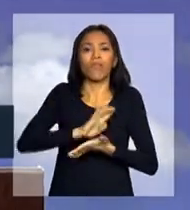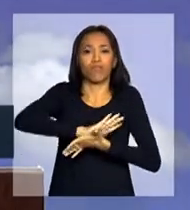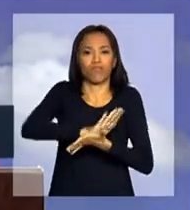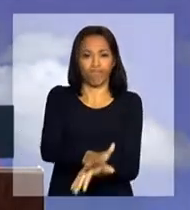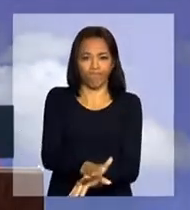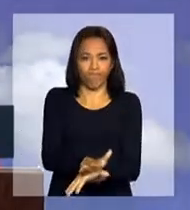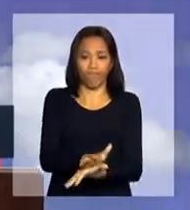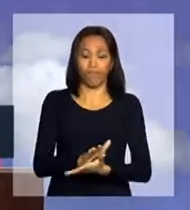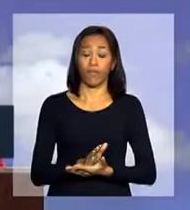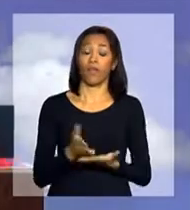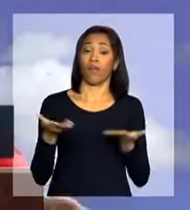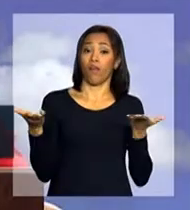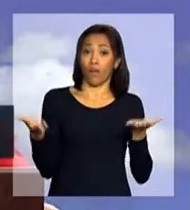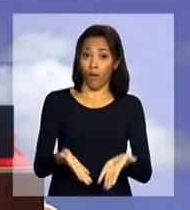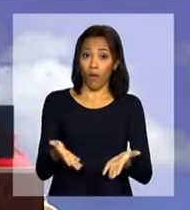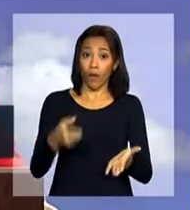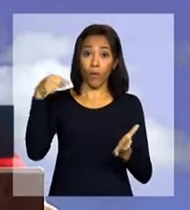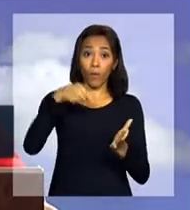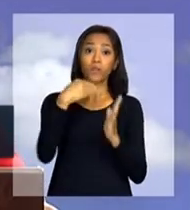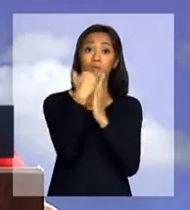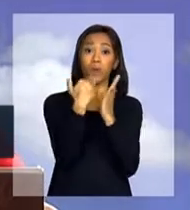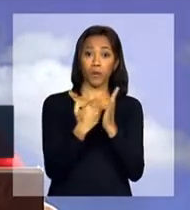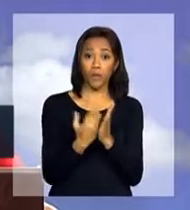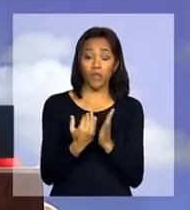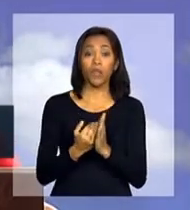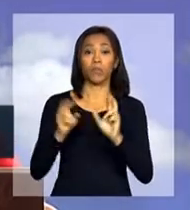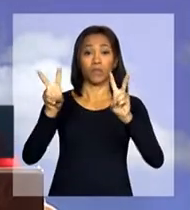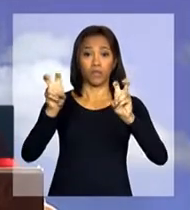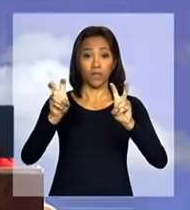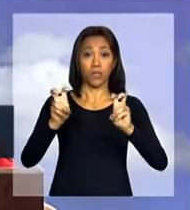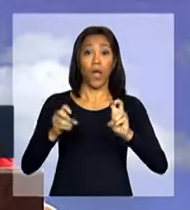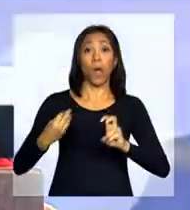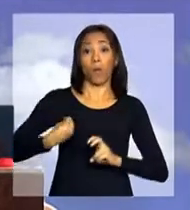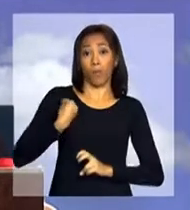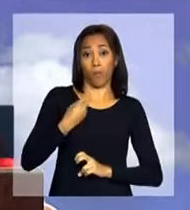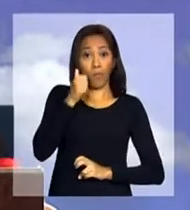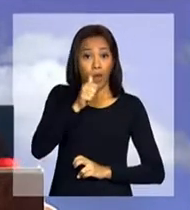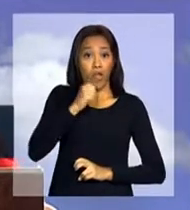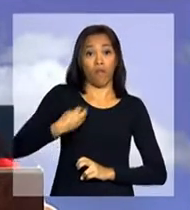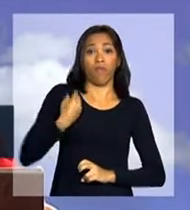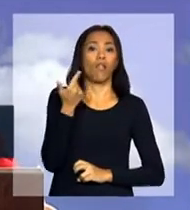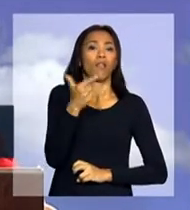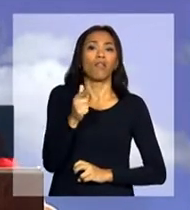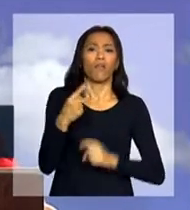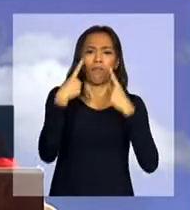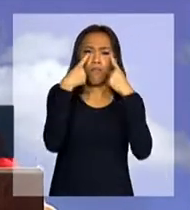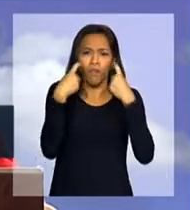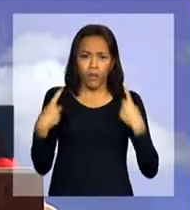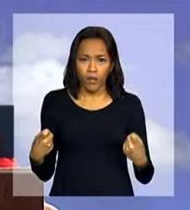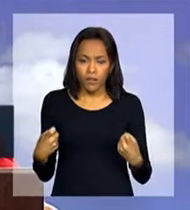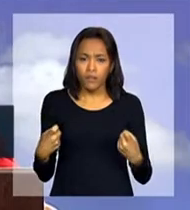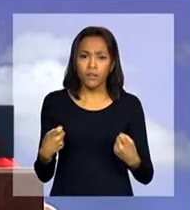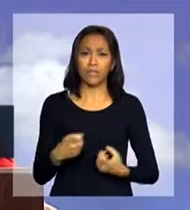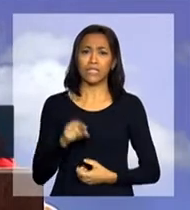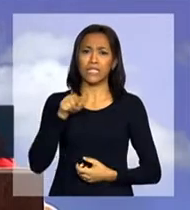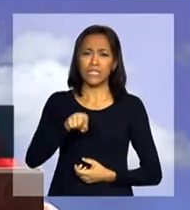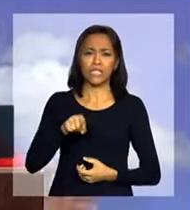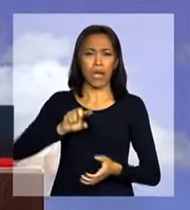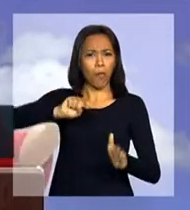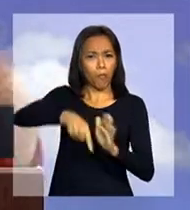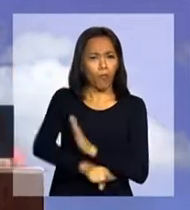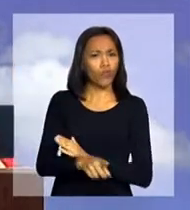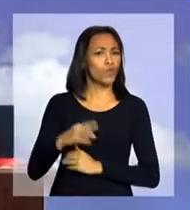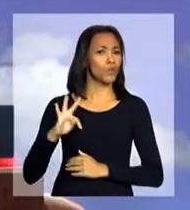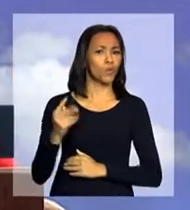Agora, com o programa Mulher Viver Sem Violência, que aprofunda toda a luta